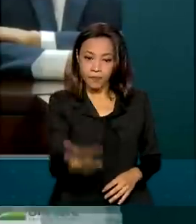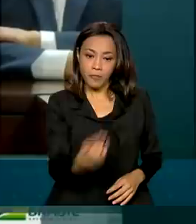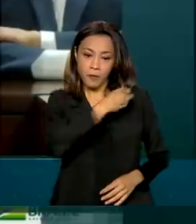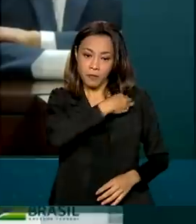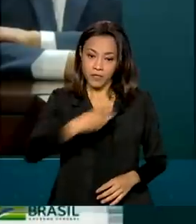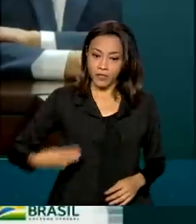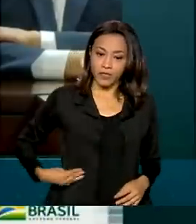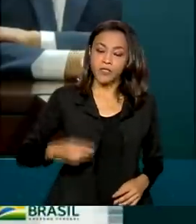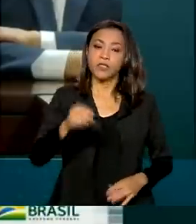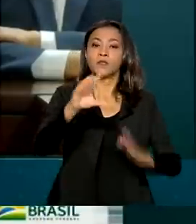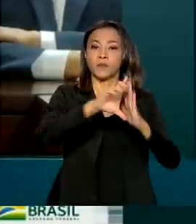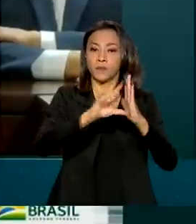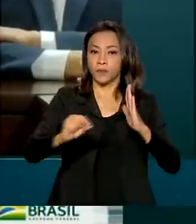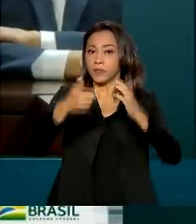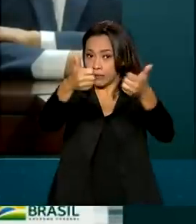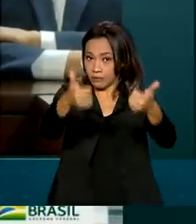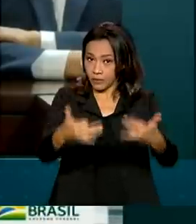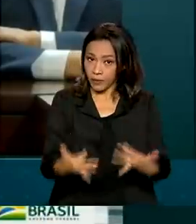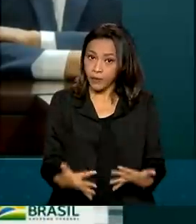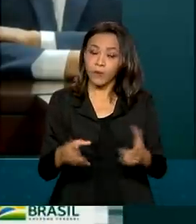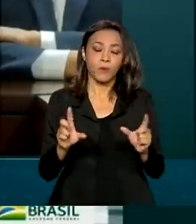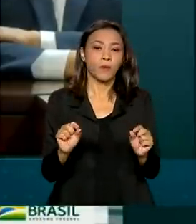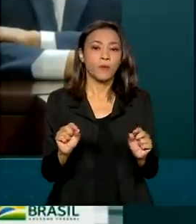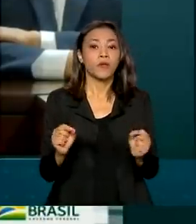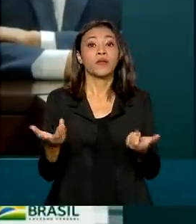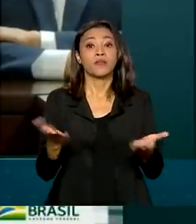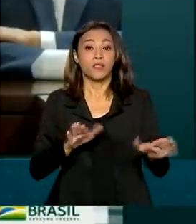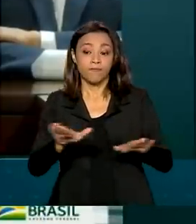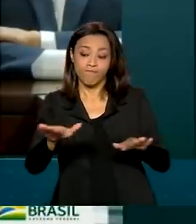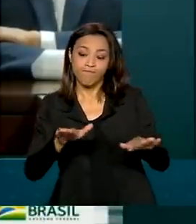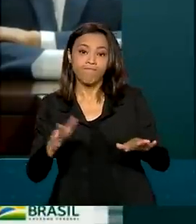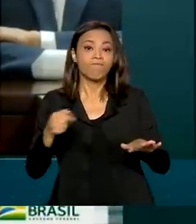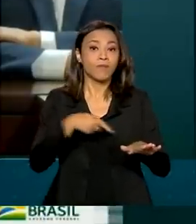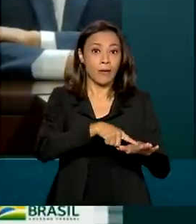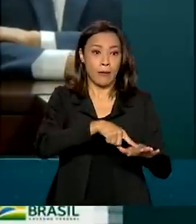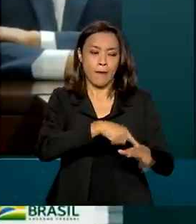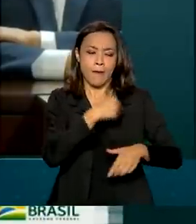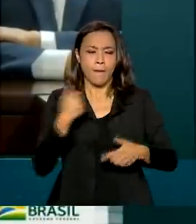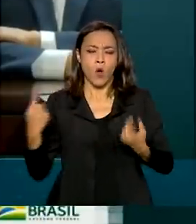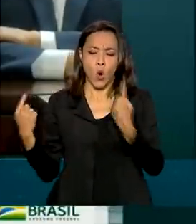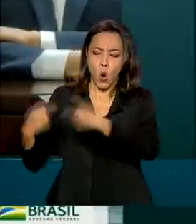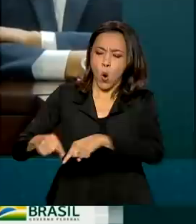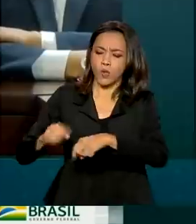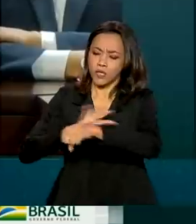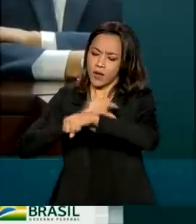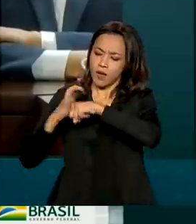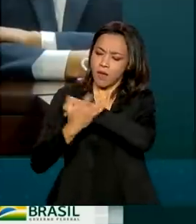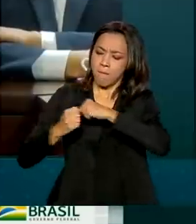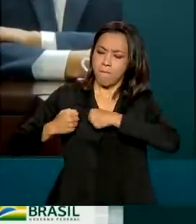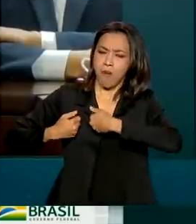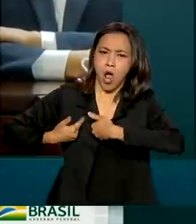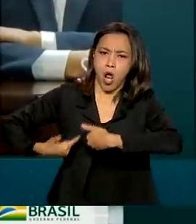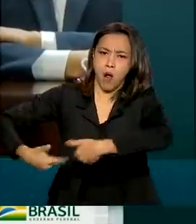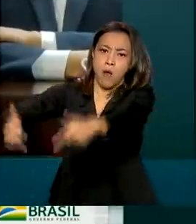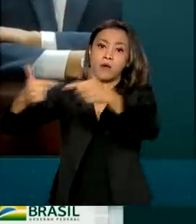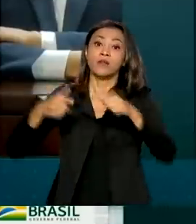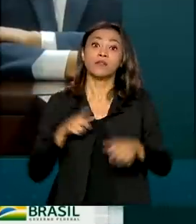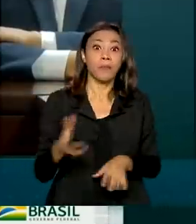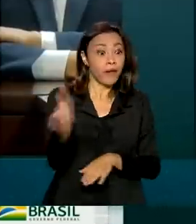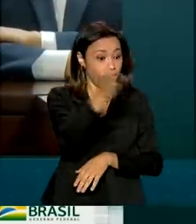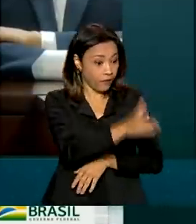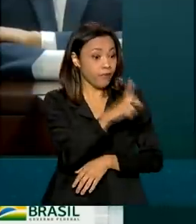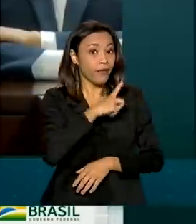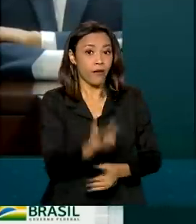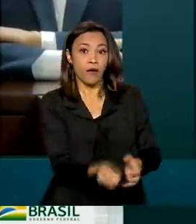Luiz Eduardo Ramos, reforçou que em paralelo ao combate à pandemia, existe um ambiente favorável de